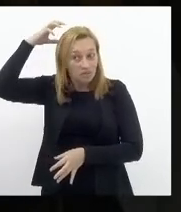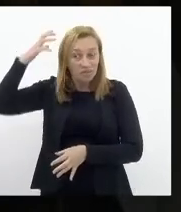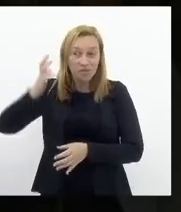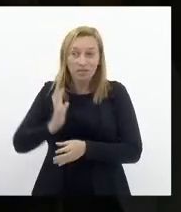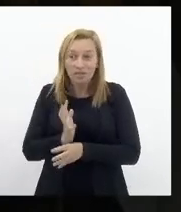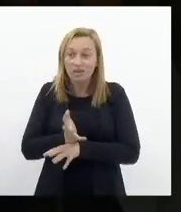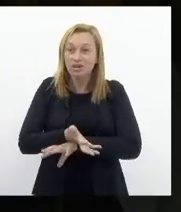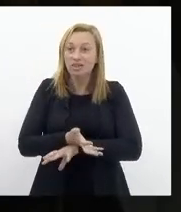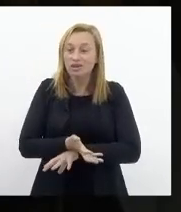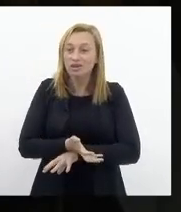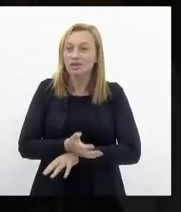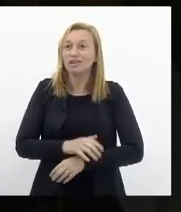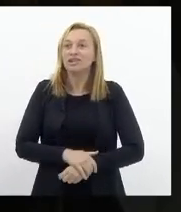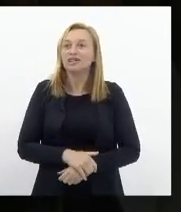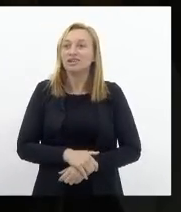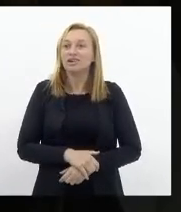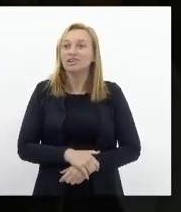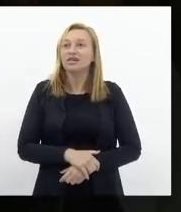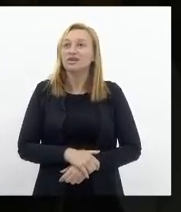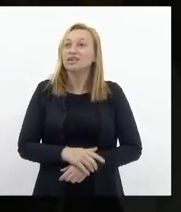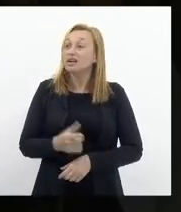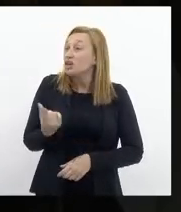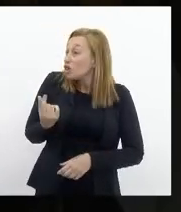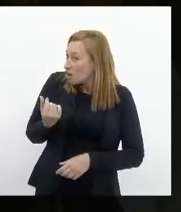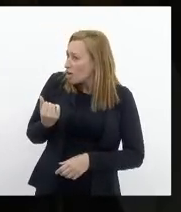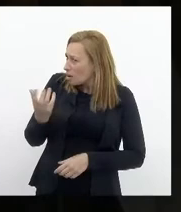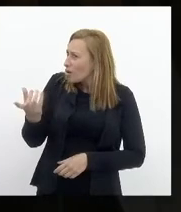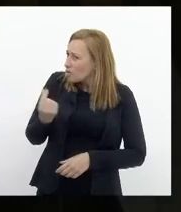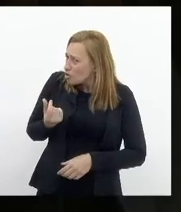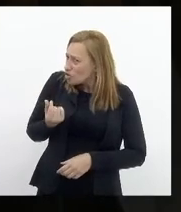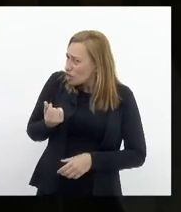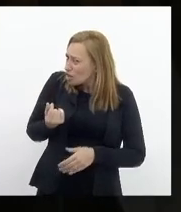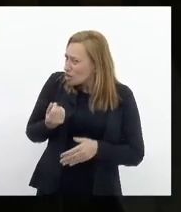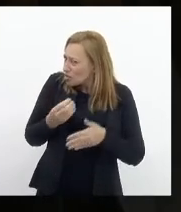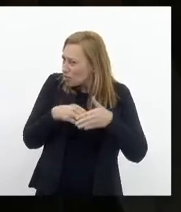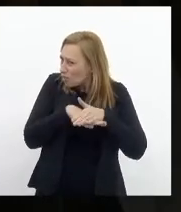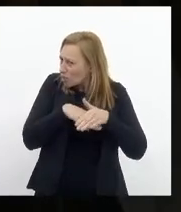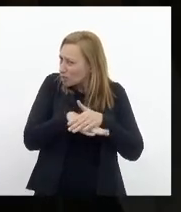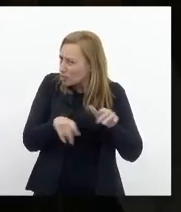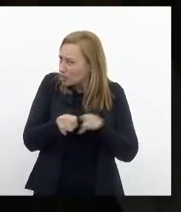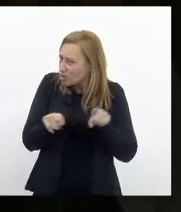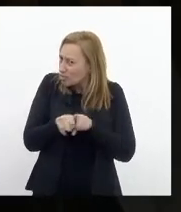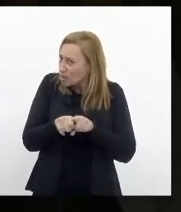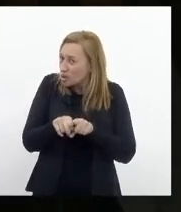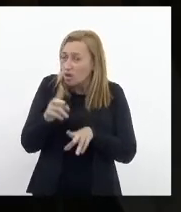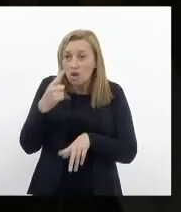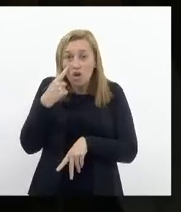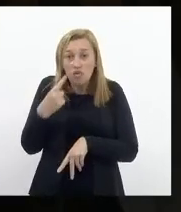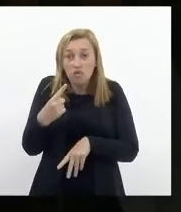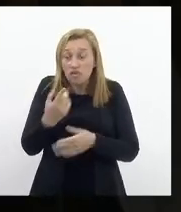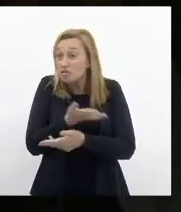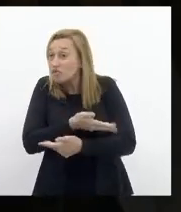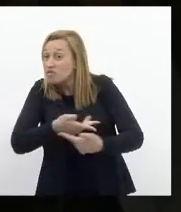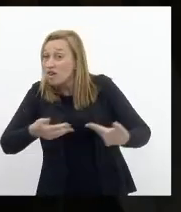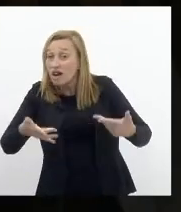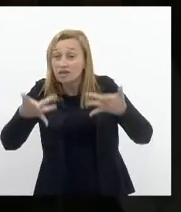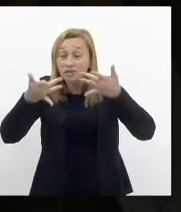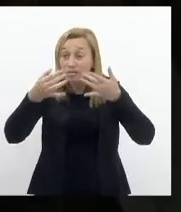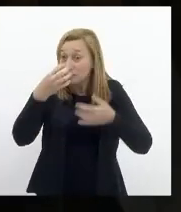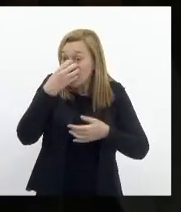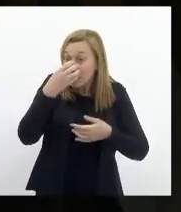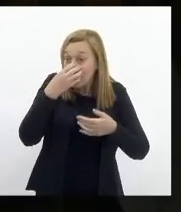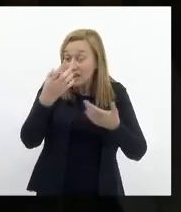que estava aqui até agora. A senhora levou algum capilé também nessa negociação? Eu vi muito circo e nenhuma